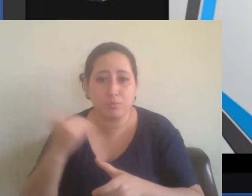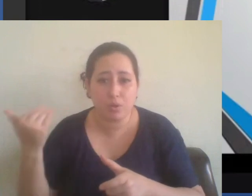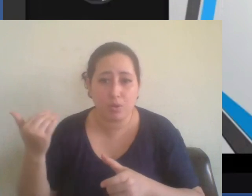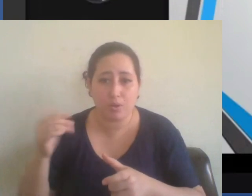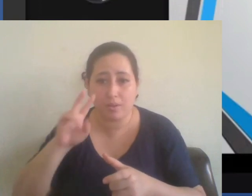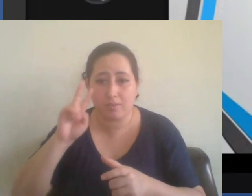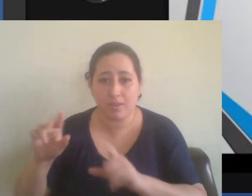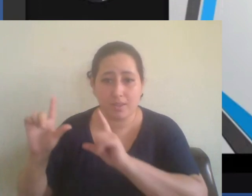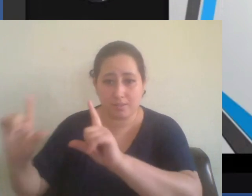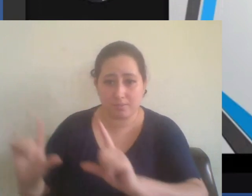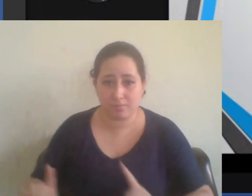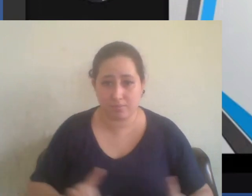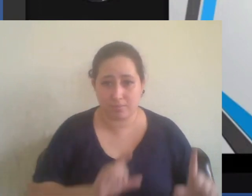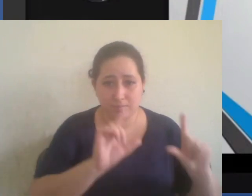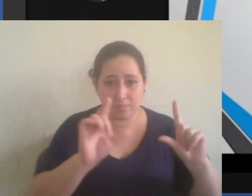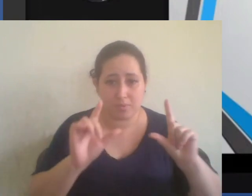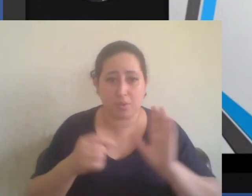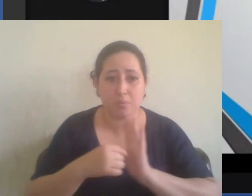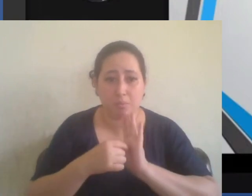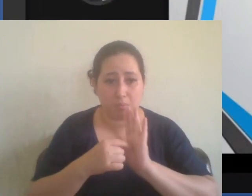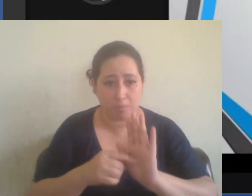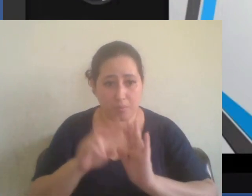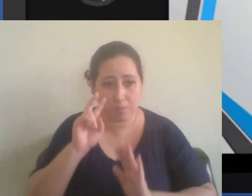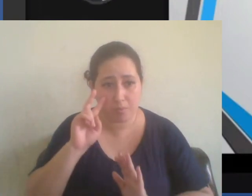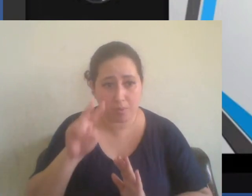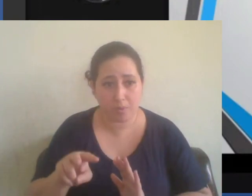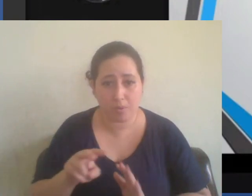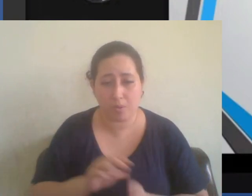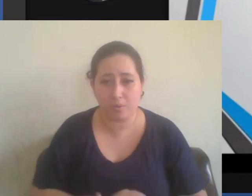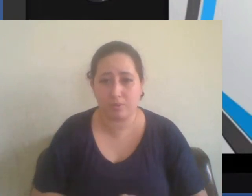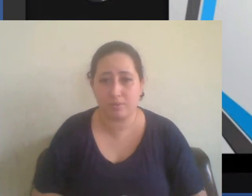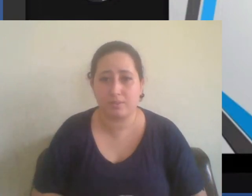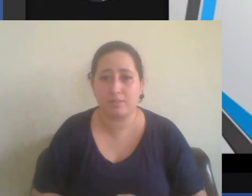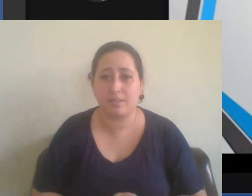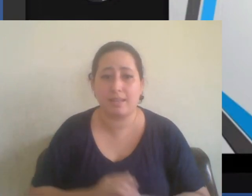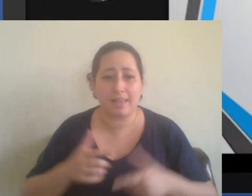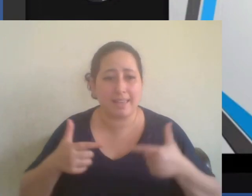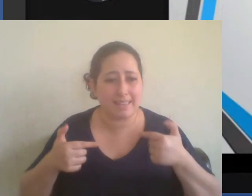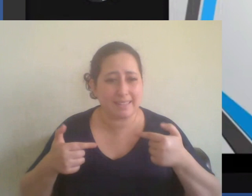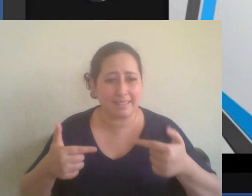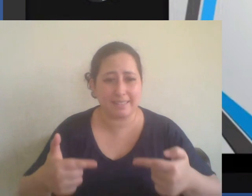mostram a barbárie da guerra